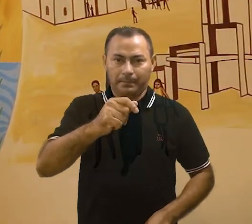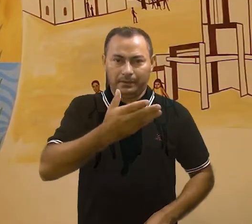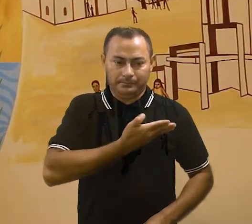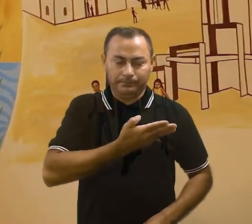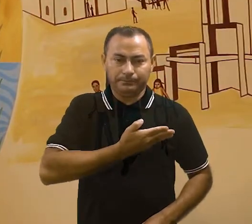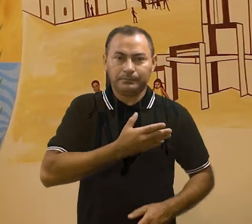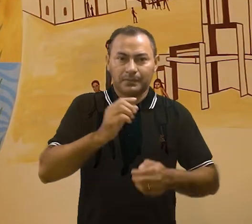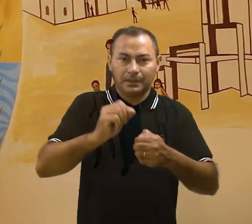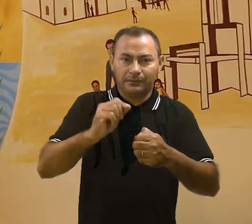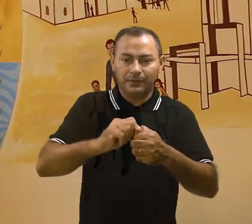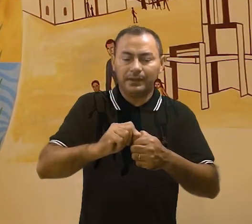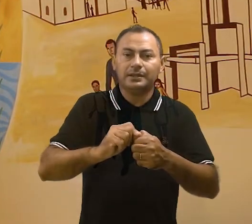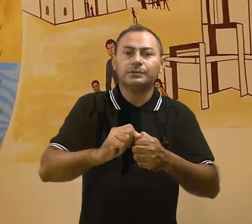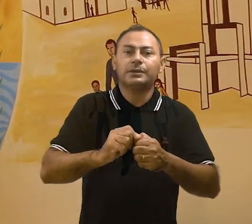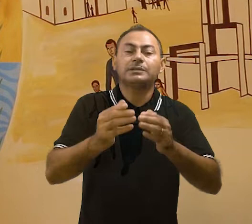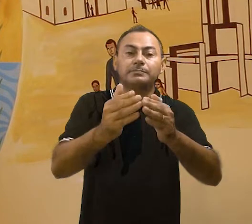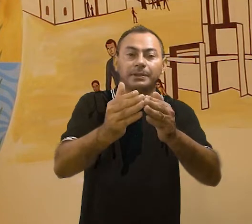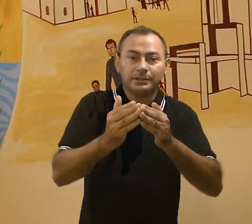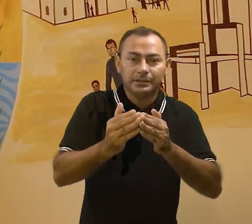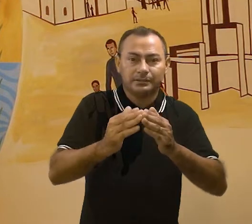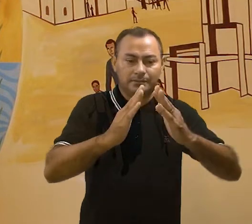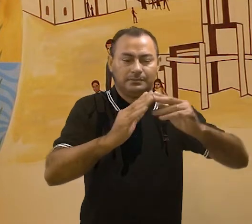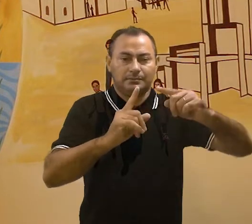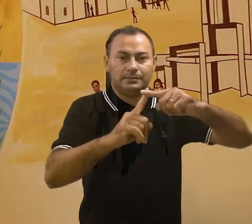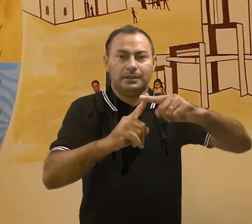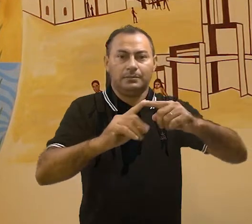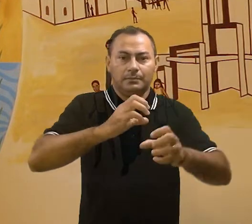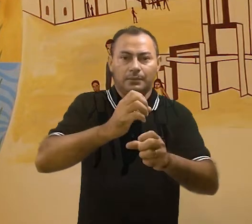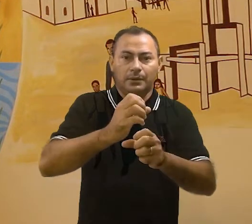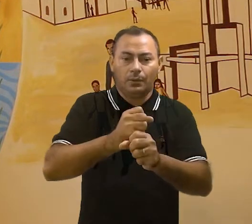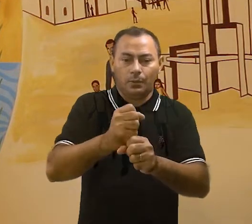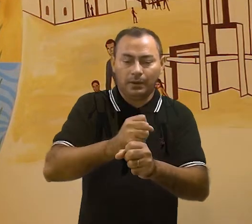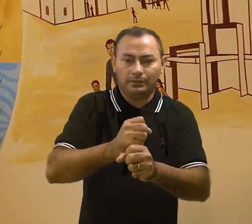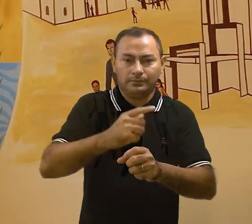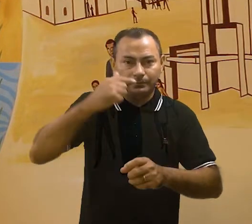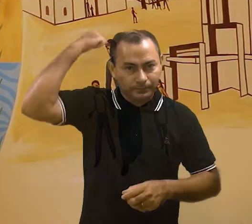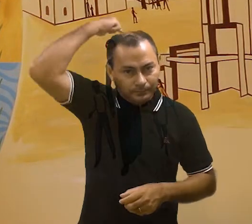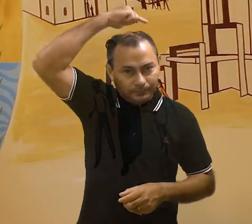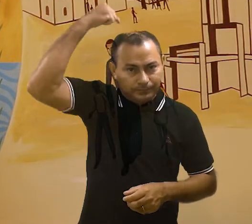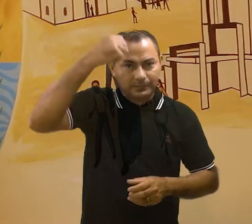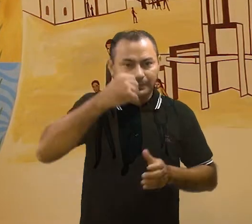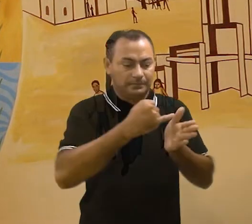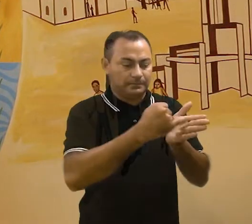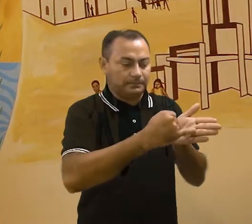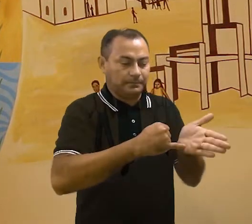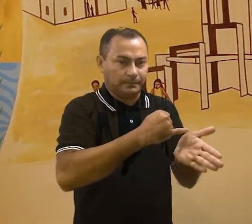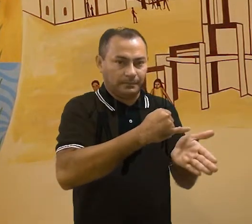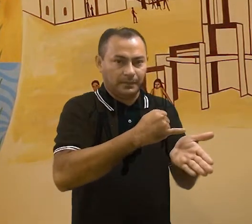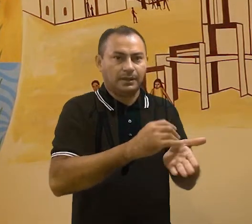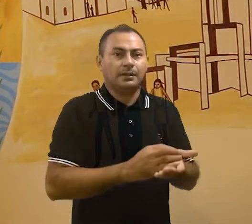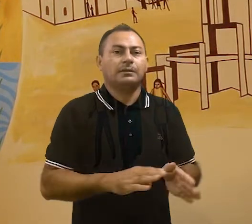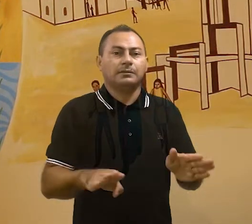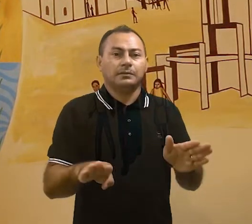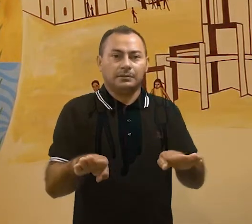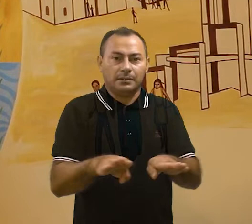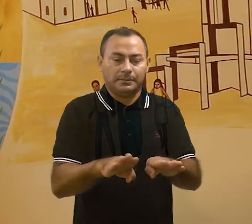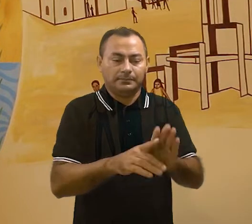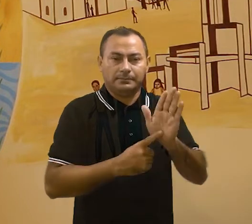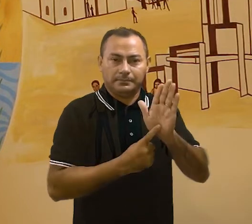Francisco, quando fez essa convocação da Igreja para o ano de São José, ele também